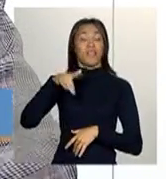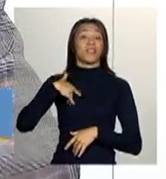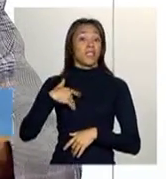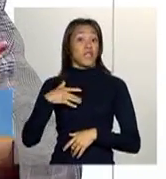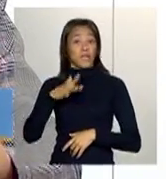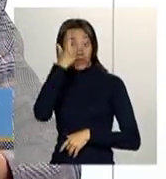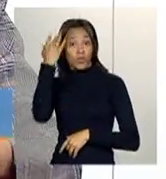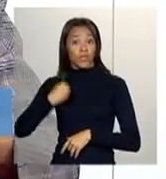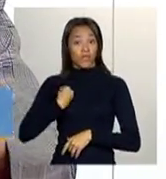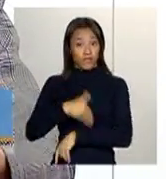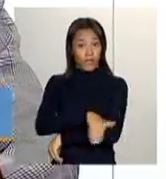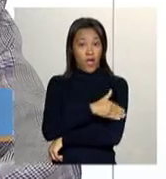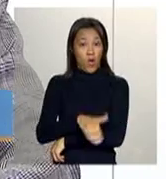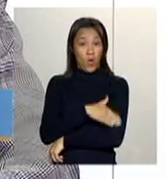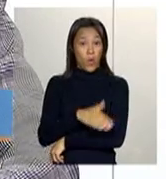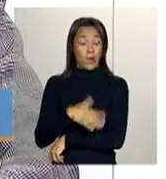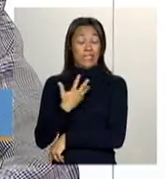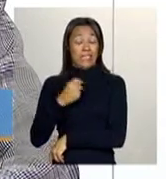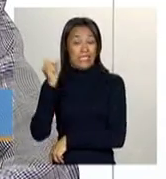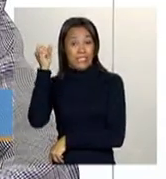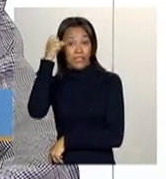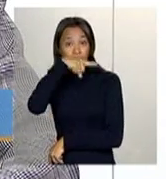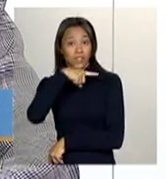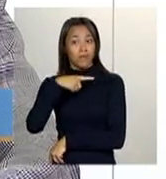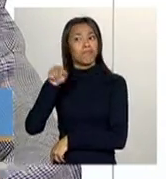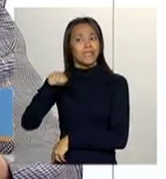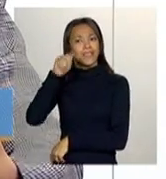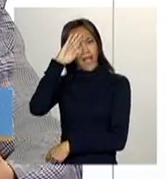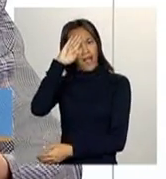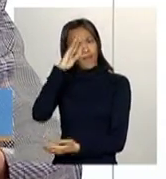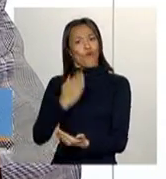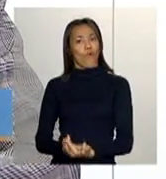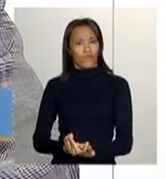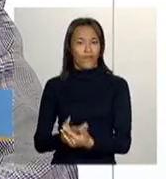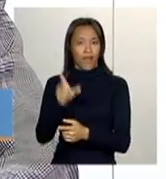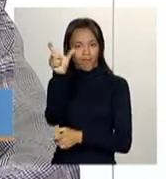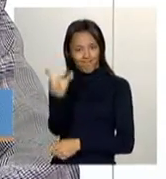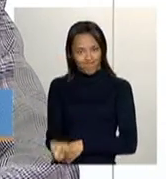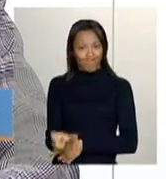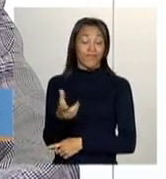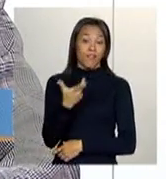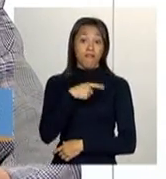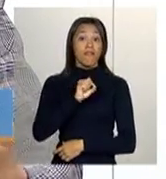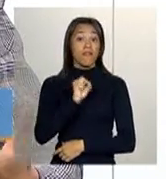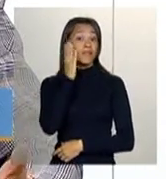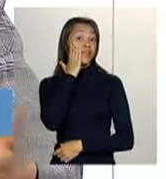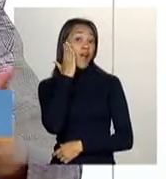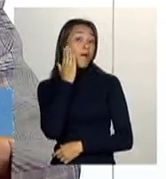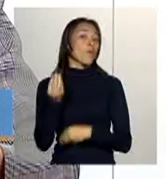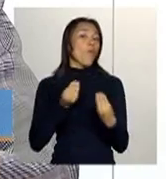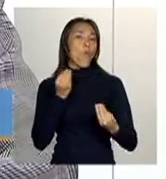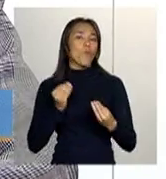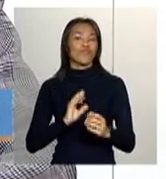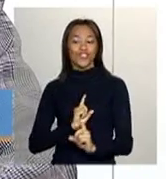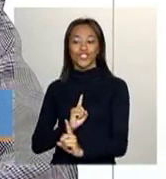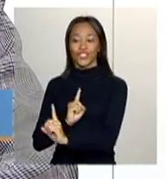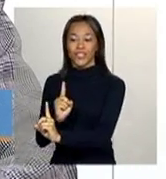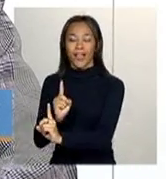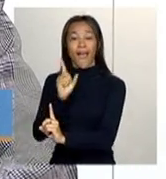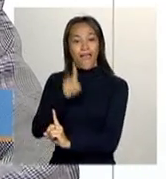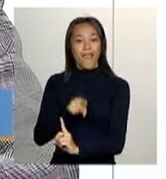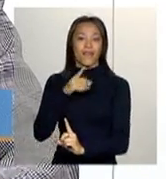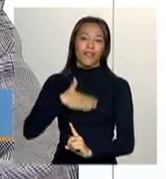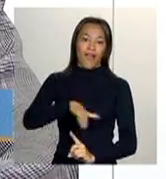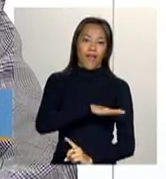grande a criar um vínculo de confiança. Então, quem trabalha muito bem com essa população é o quê? O pessoal da assistência